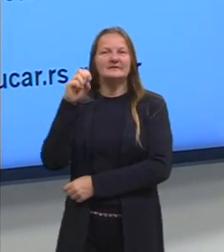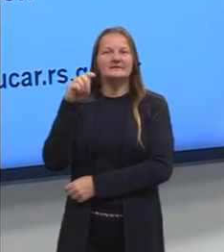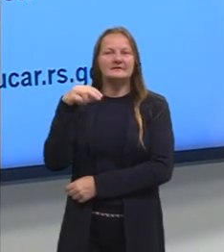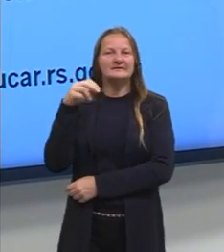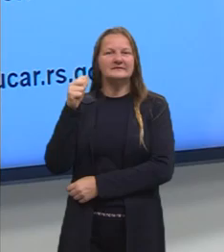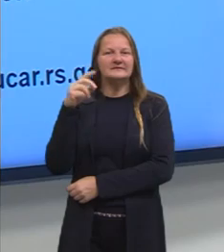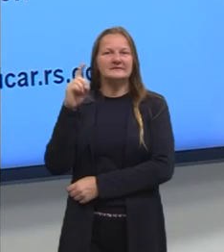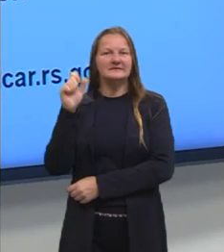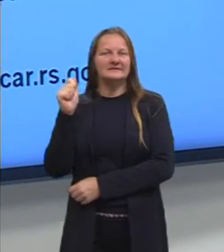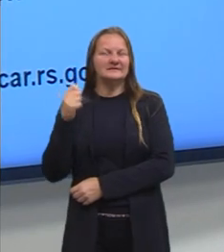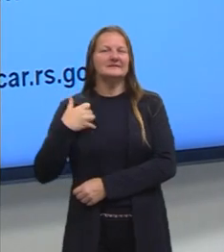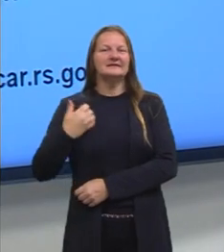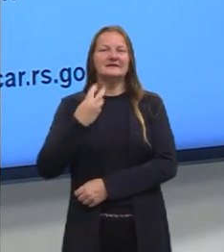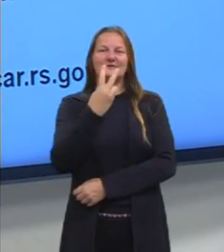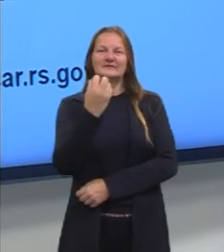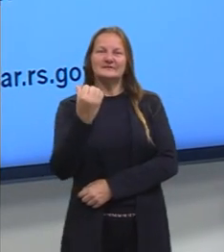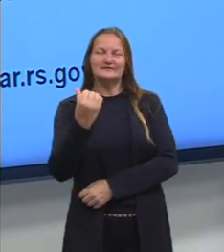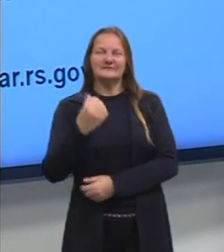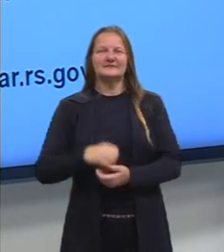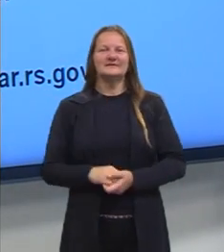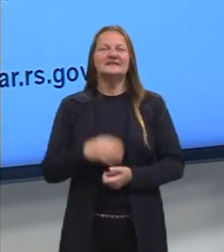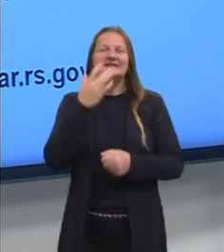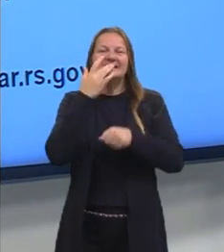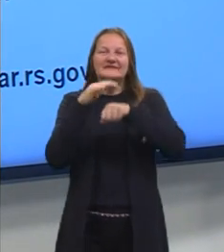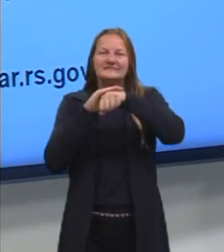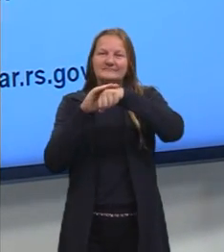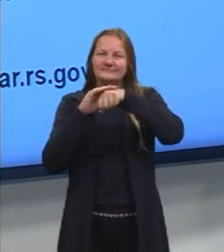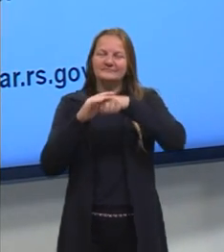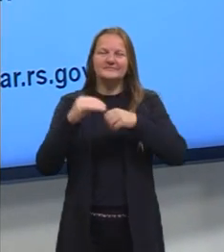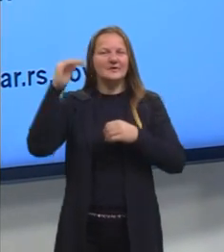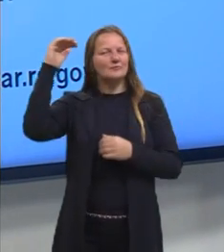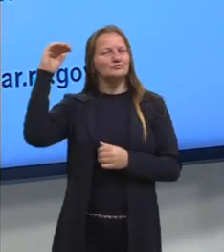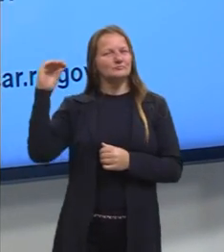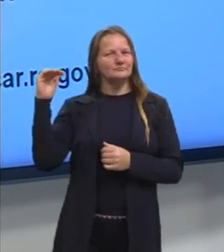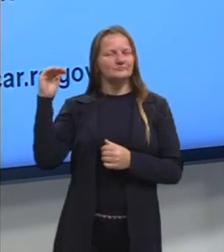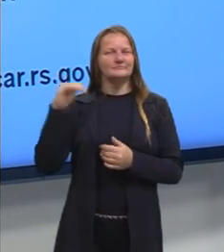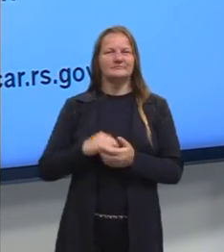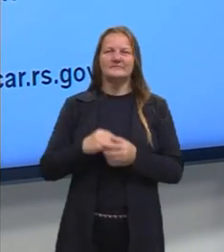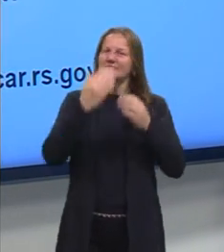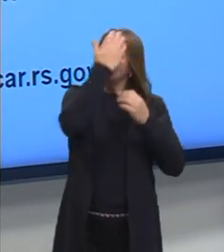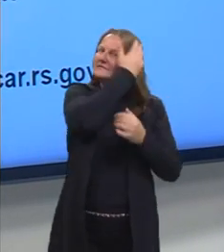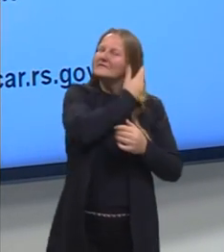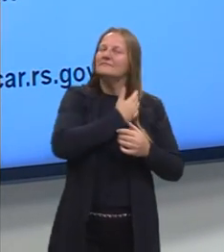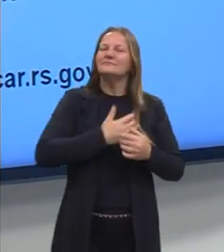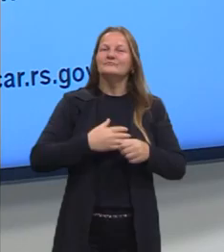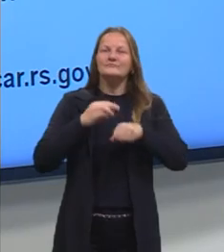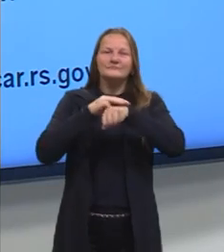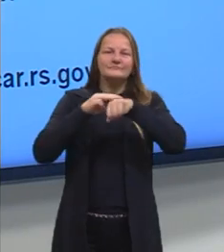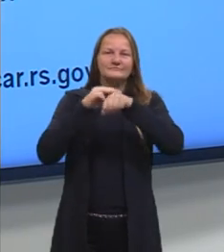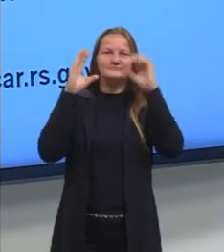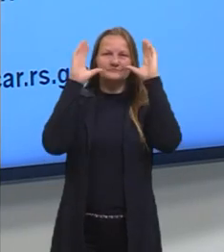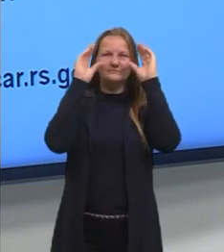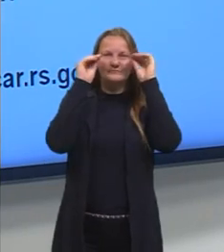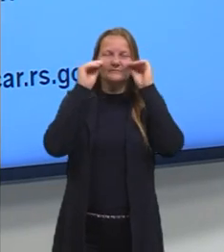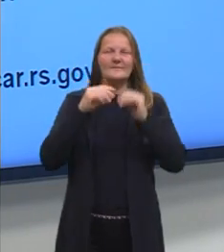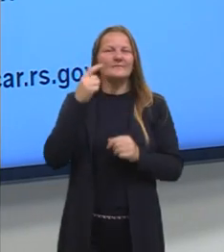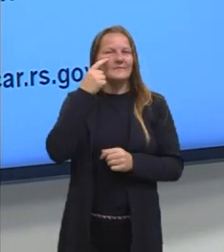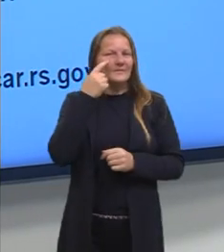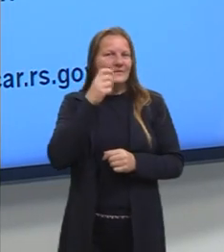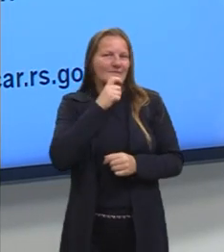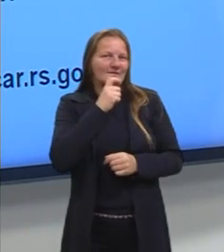26 anos, sou branca, de baixa estrutura, cabelos castanhos escuros, olhos